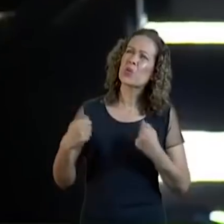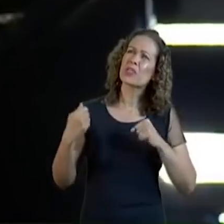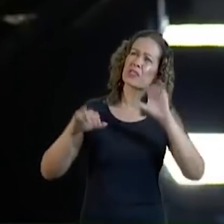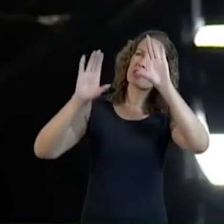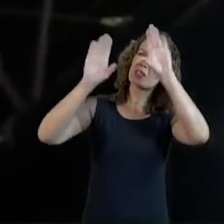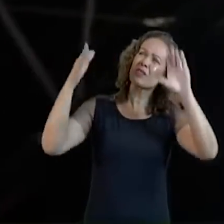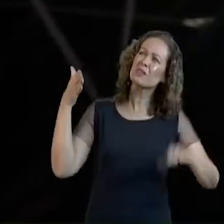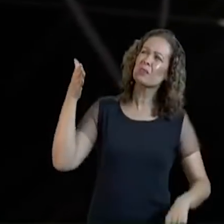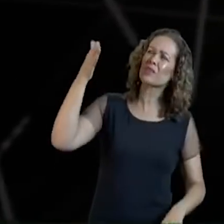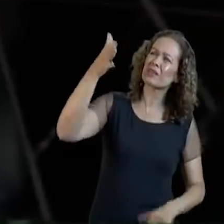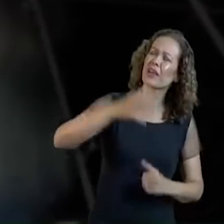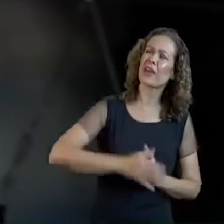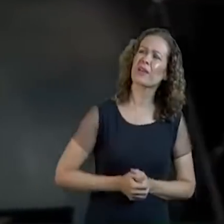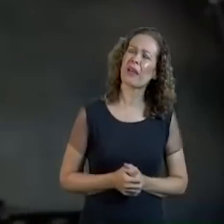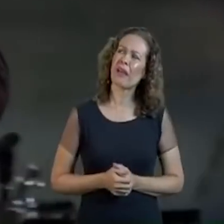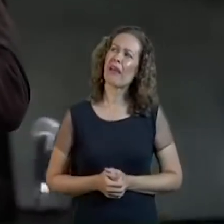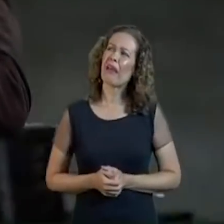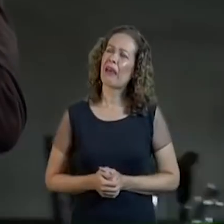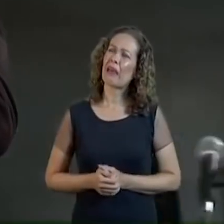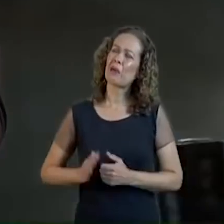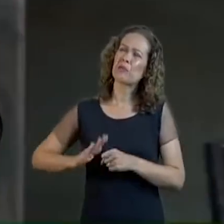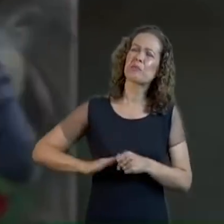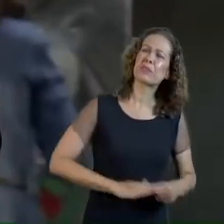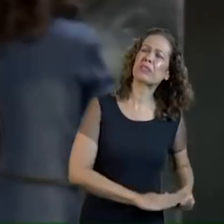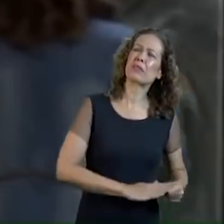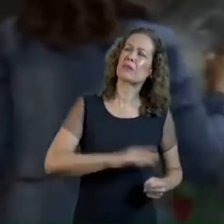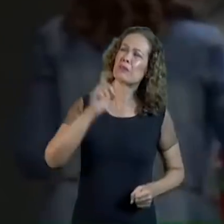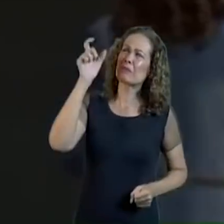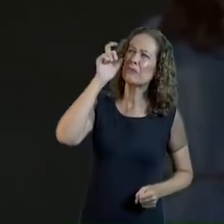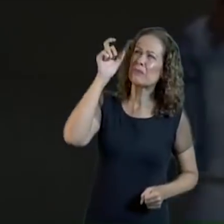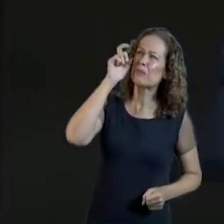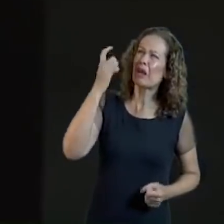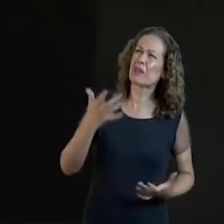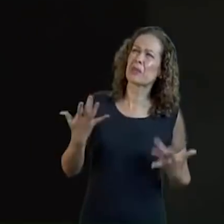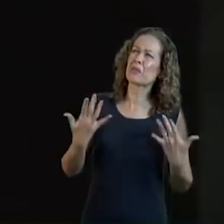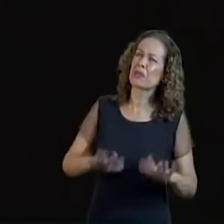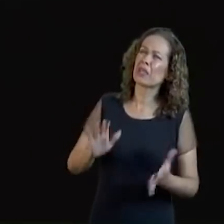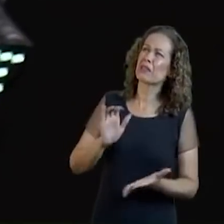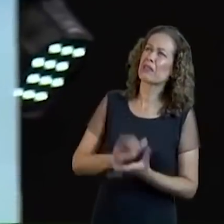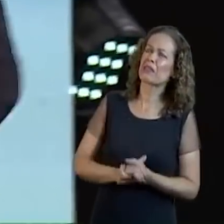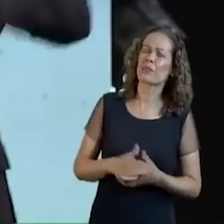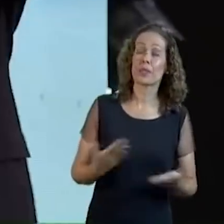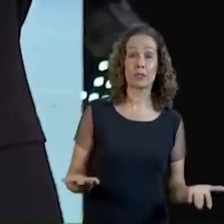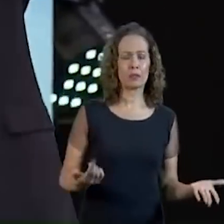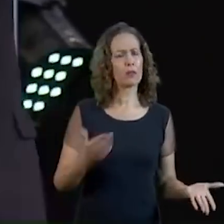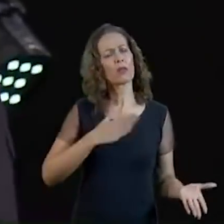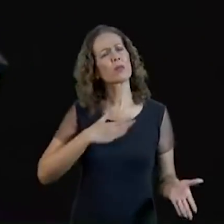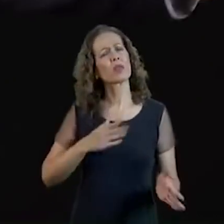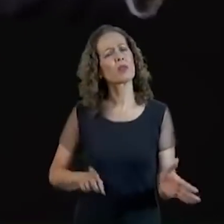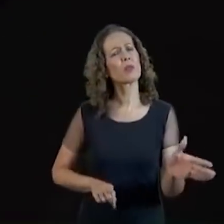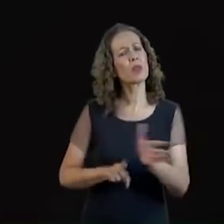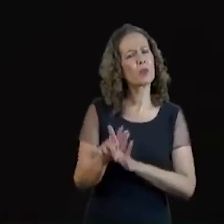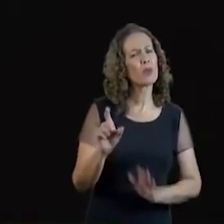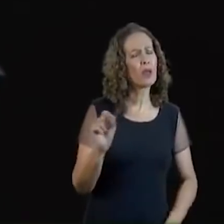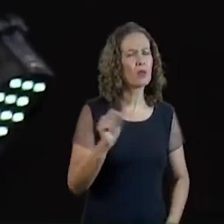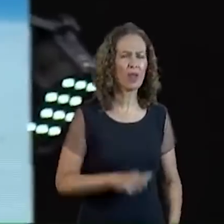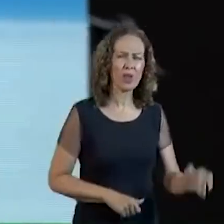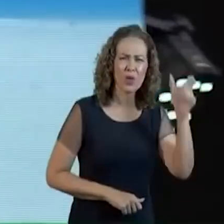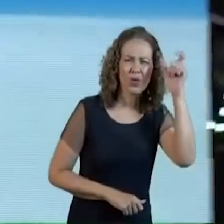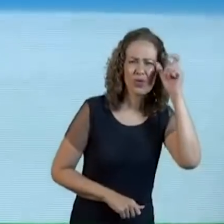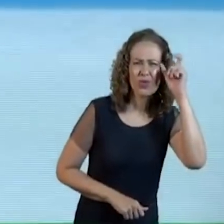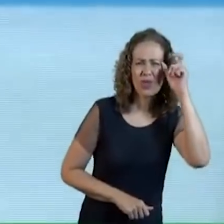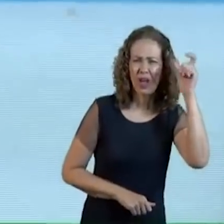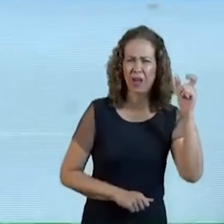Essa opressão maligna Eu não quero isso dentro da minha casa No meu casamento Será? Que a minha pergunta é Se esse diabo Dessa